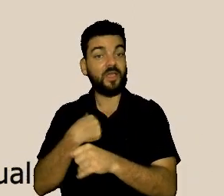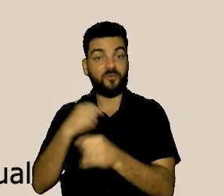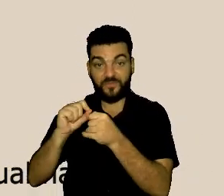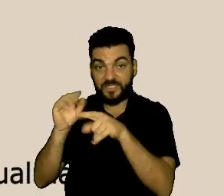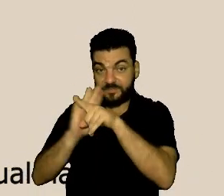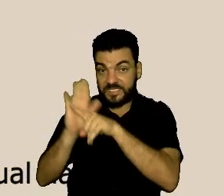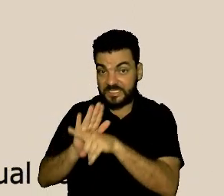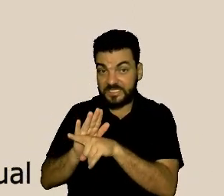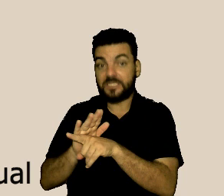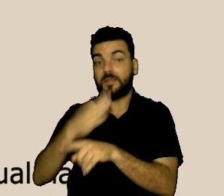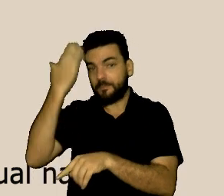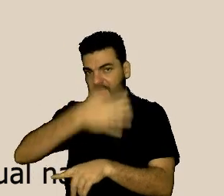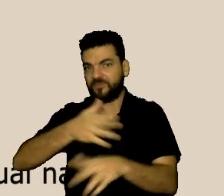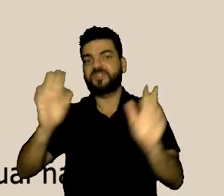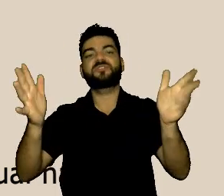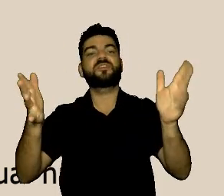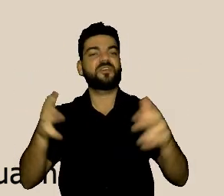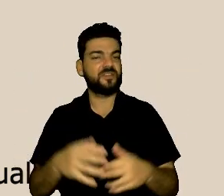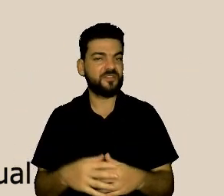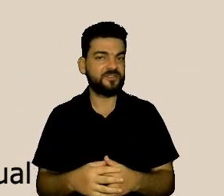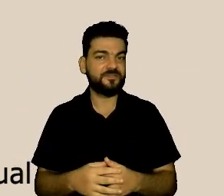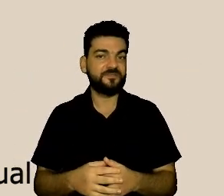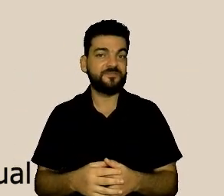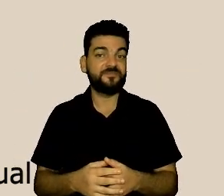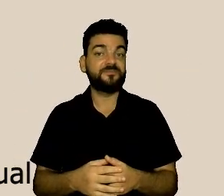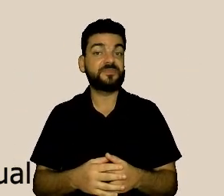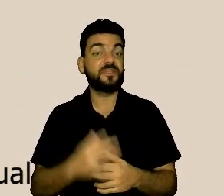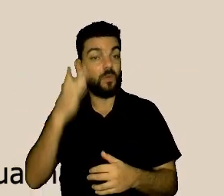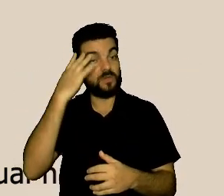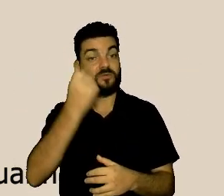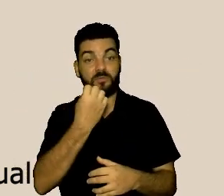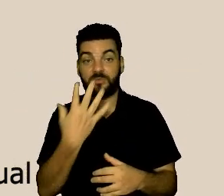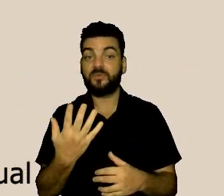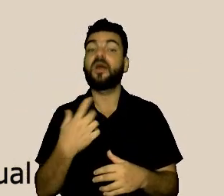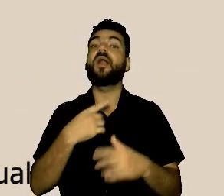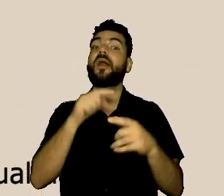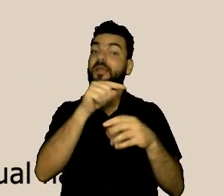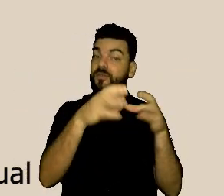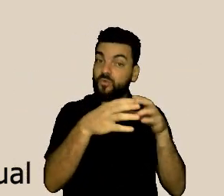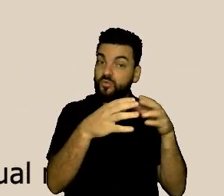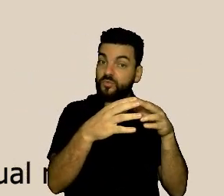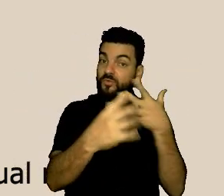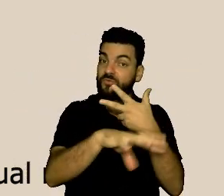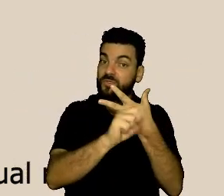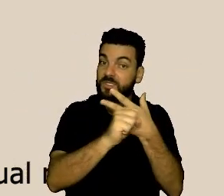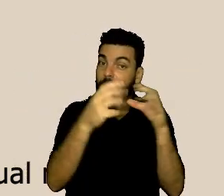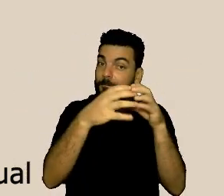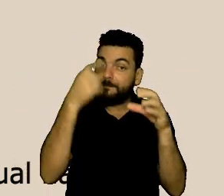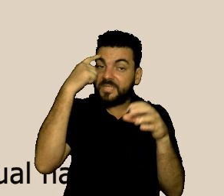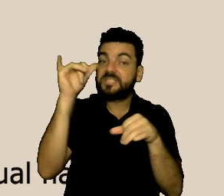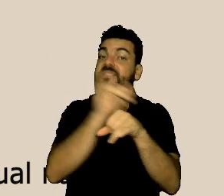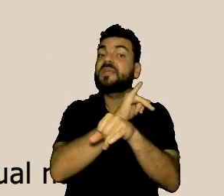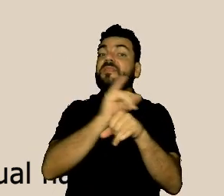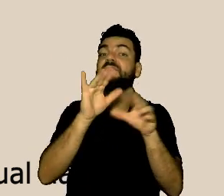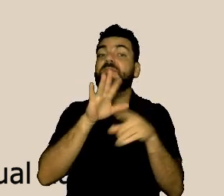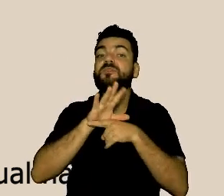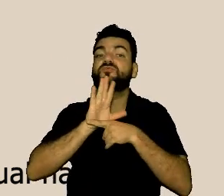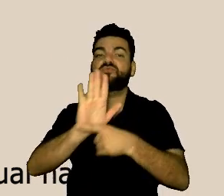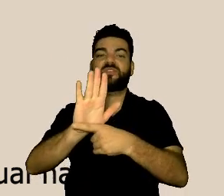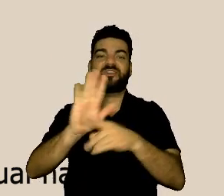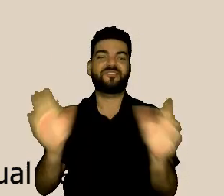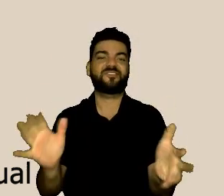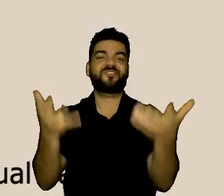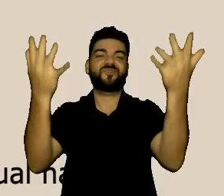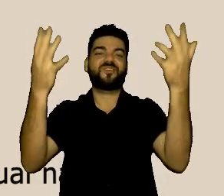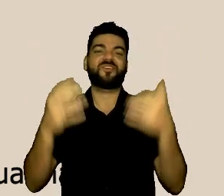a partir delas. Então, é isso que nós deixamos claro. Você não está fazendo esta denúncia só